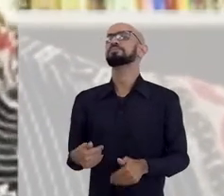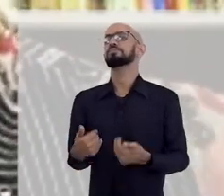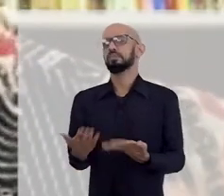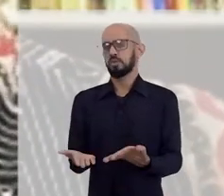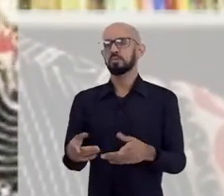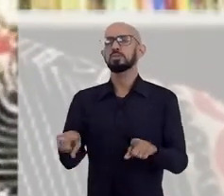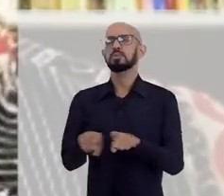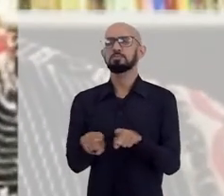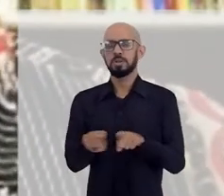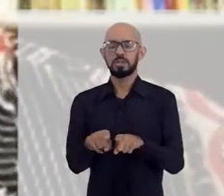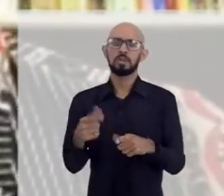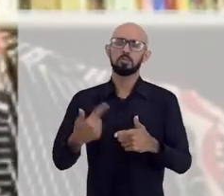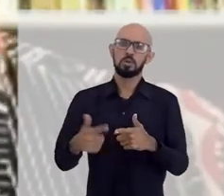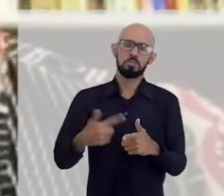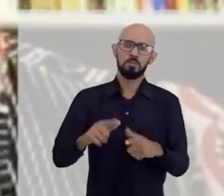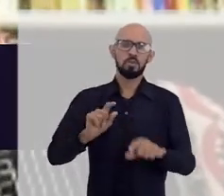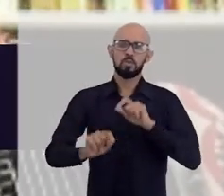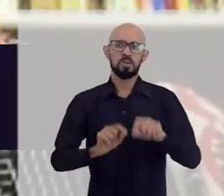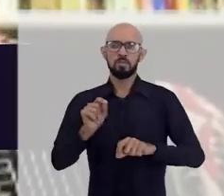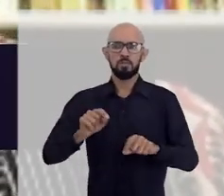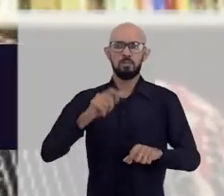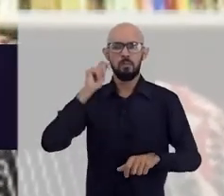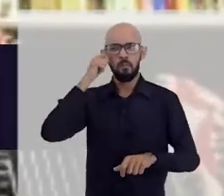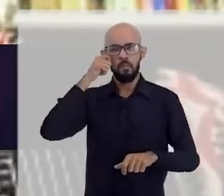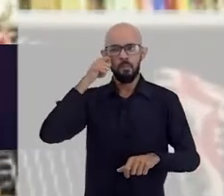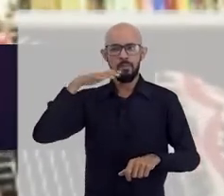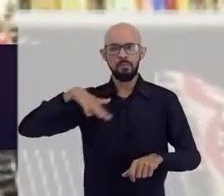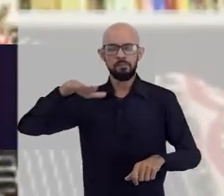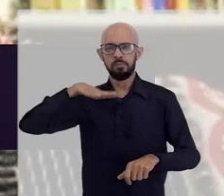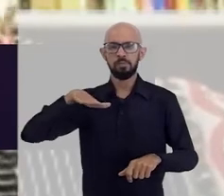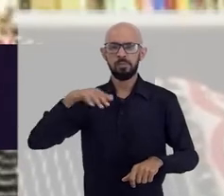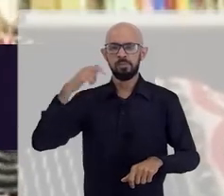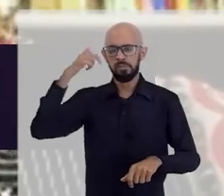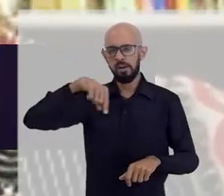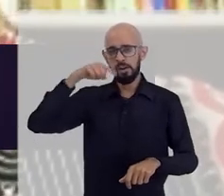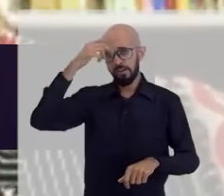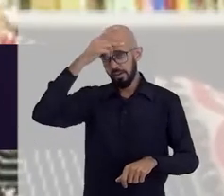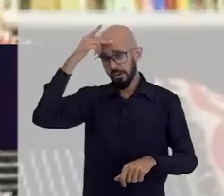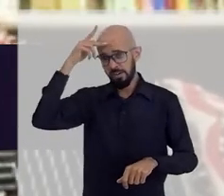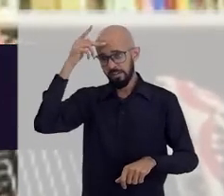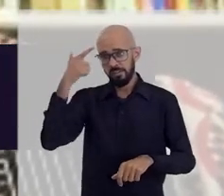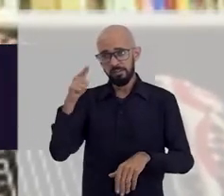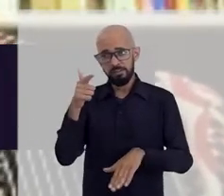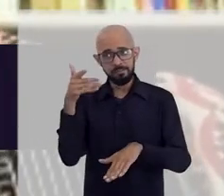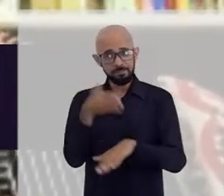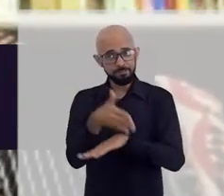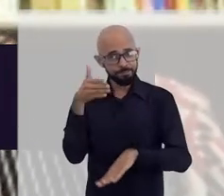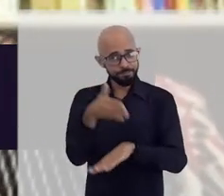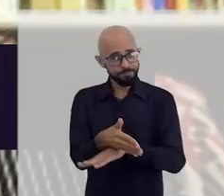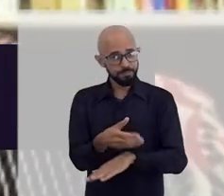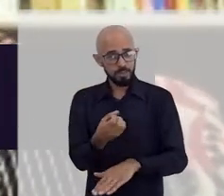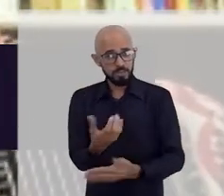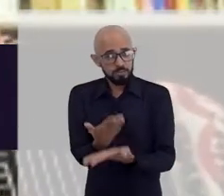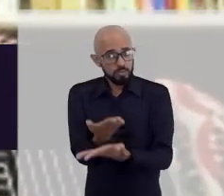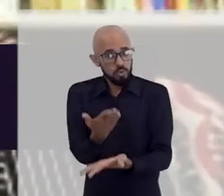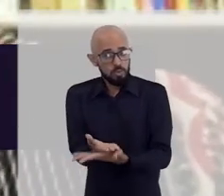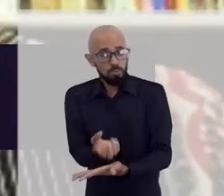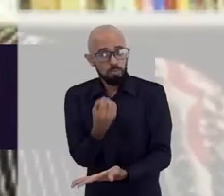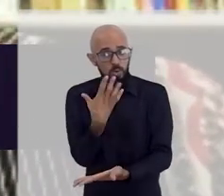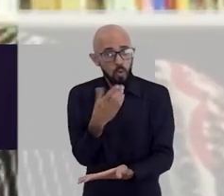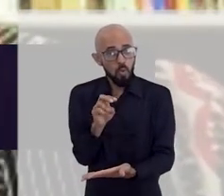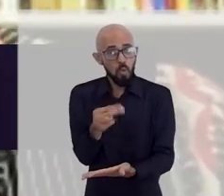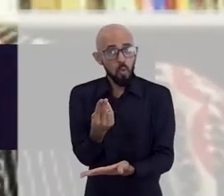de que os negros em geral, as pessoas negras, elas são pessoas que não têm acesso a boas escolas, bons livros,